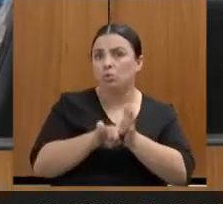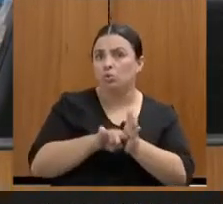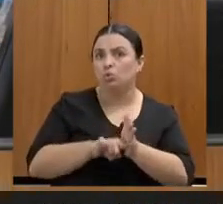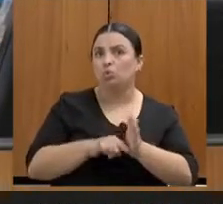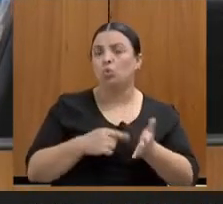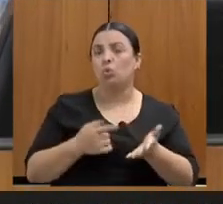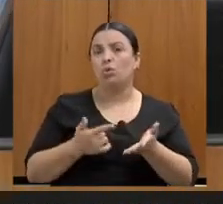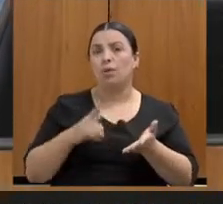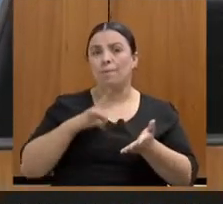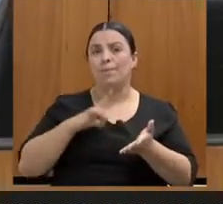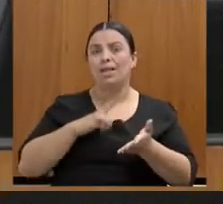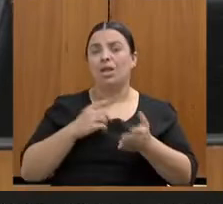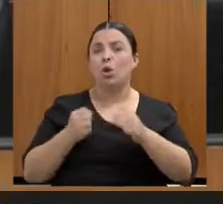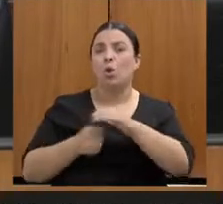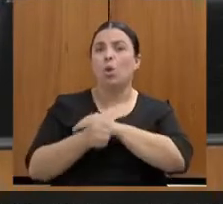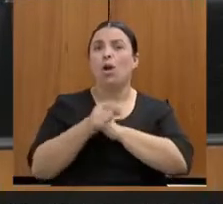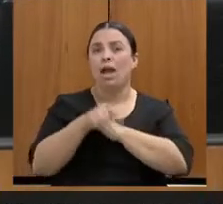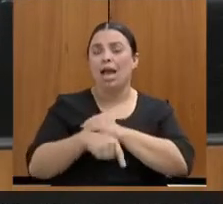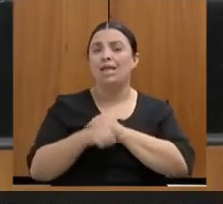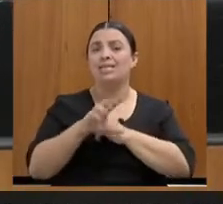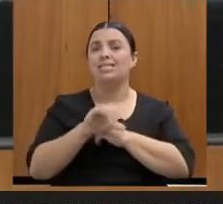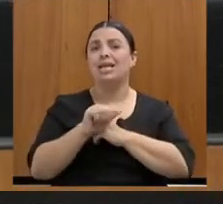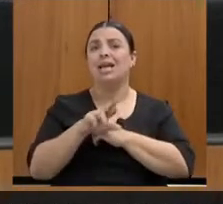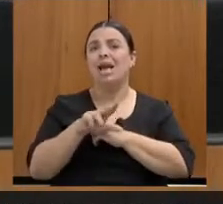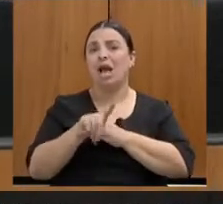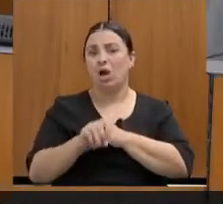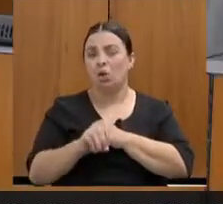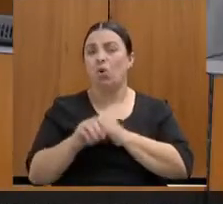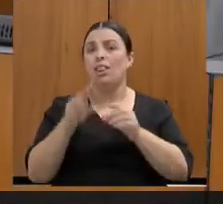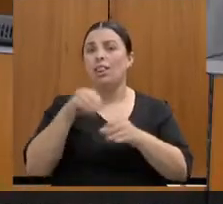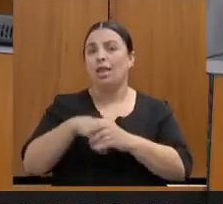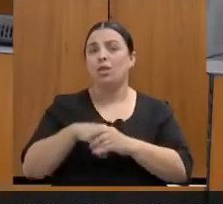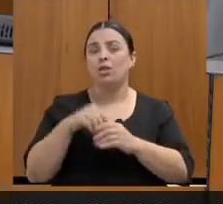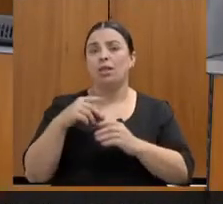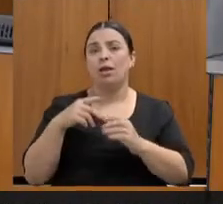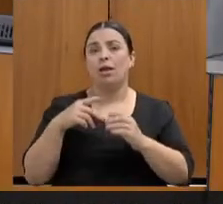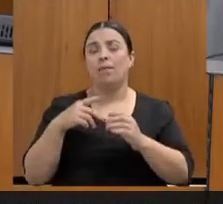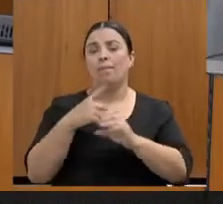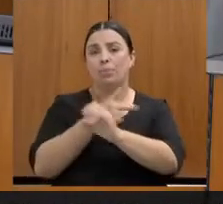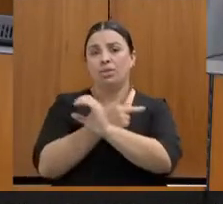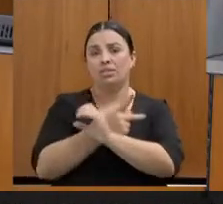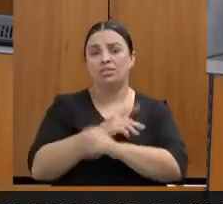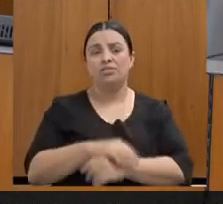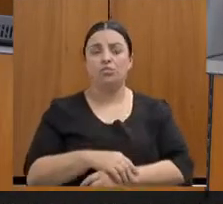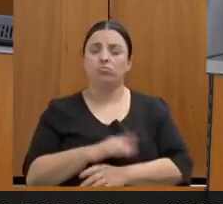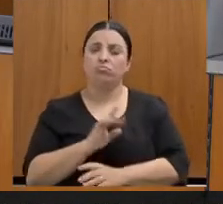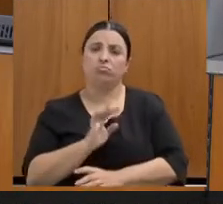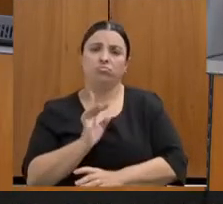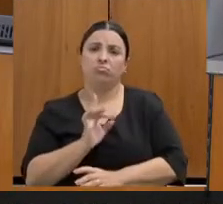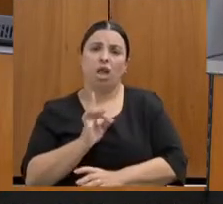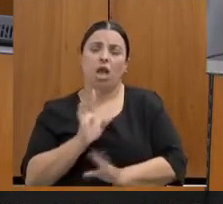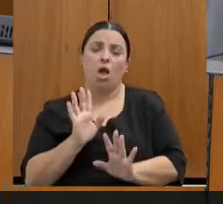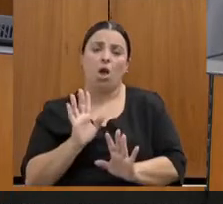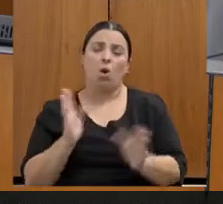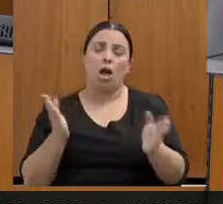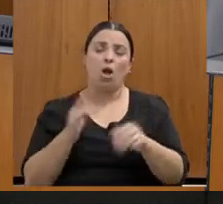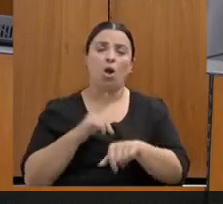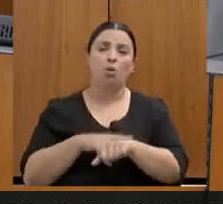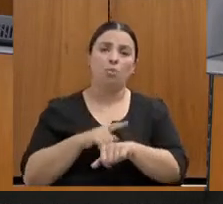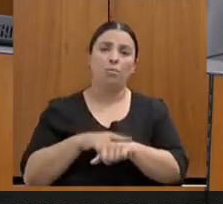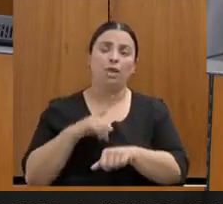esses cargos dentro da Polícia Civil? Não, estamos, no momento, passando por